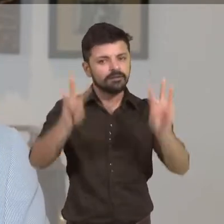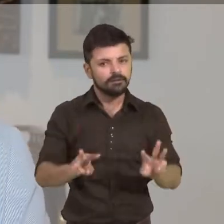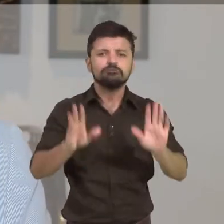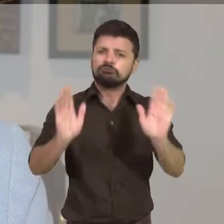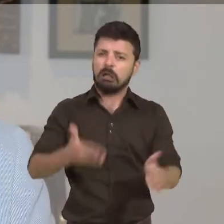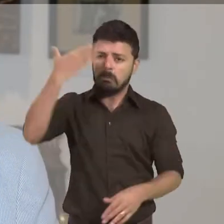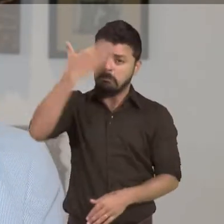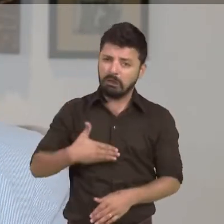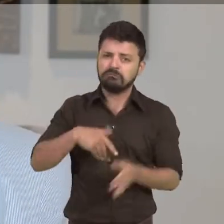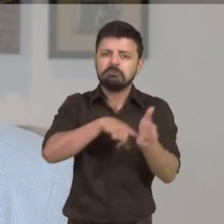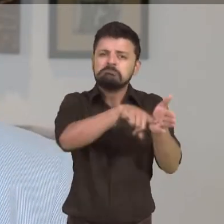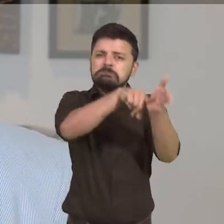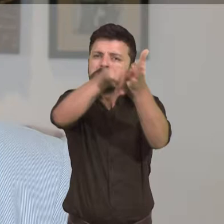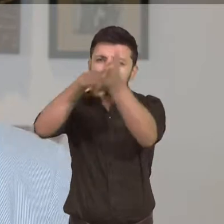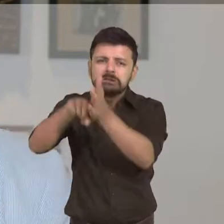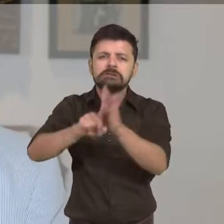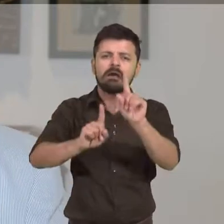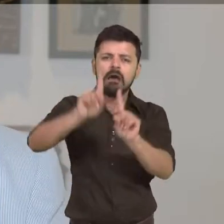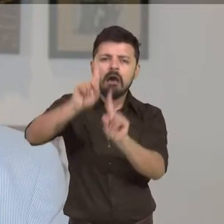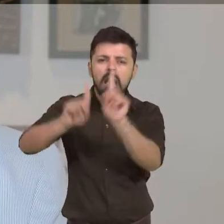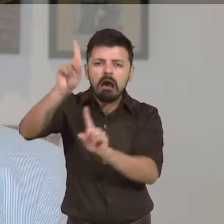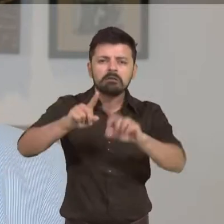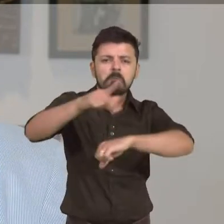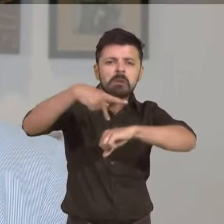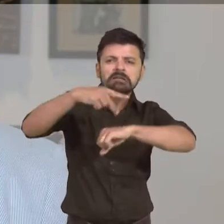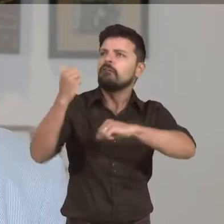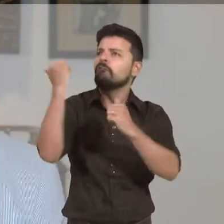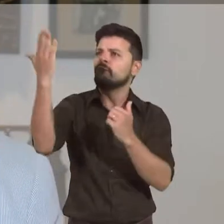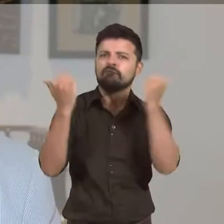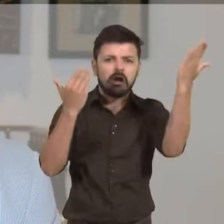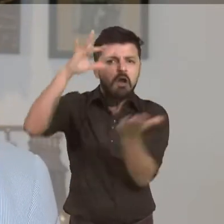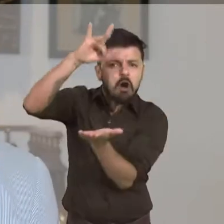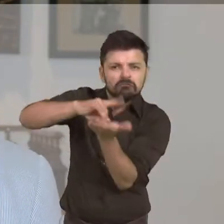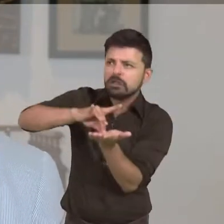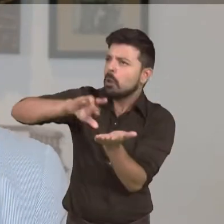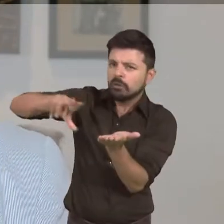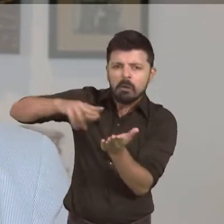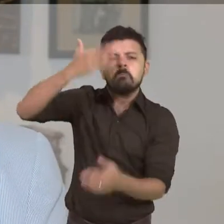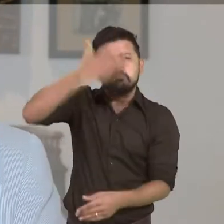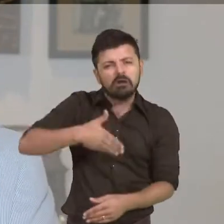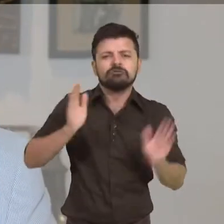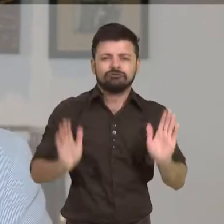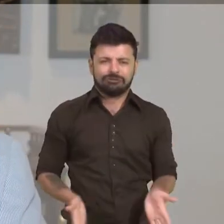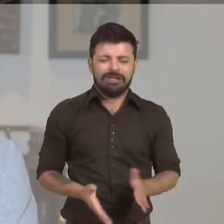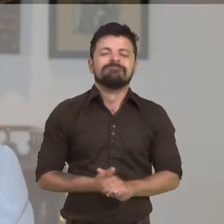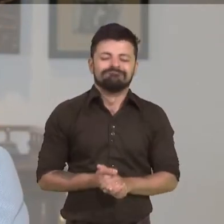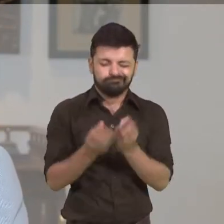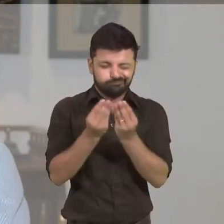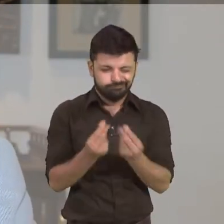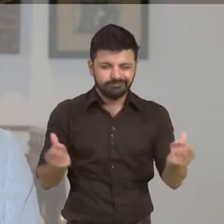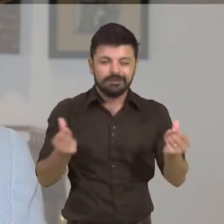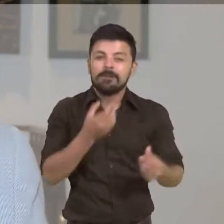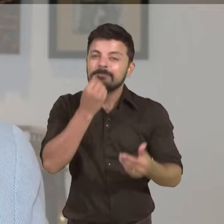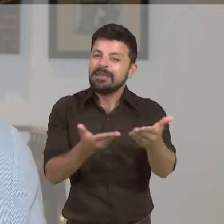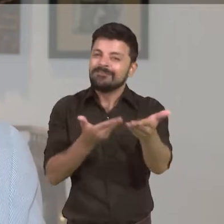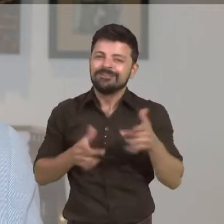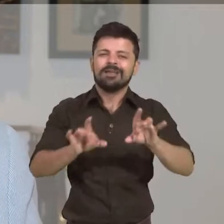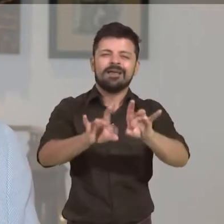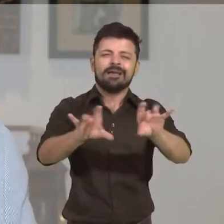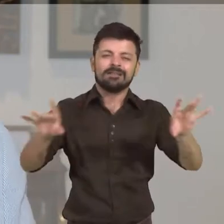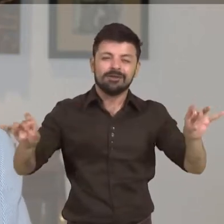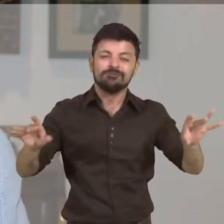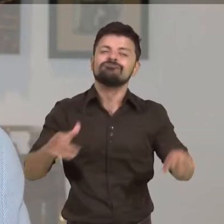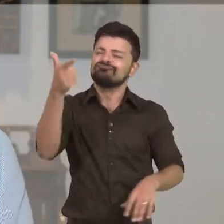nossa Universidade Federal do Paraná, como, aliás, atestam todos os rankings nacionais e internacionais, oficiais e não oficiais. Boas